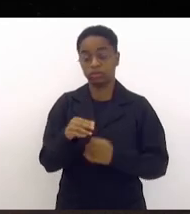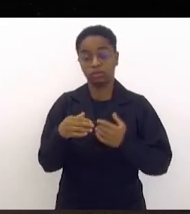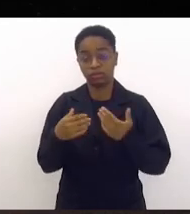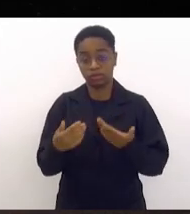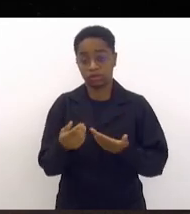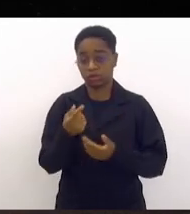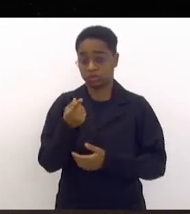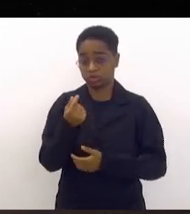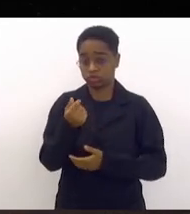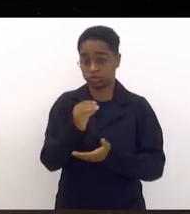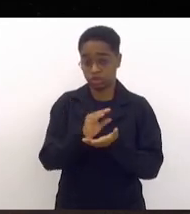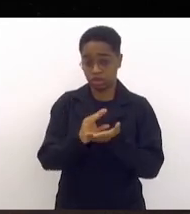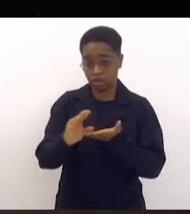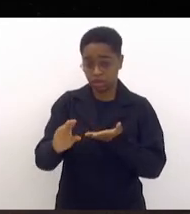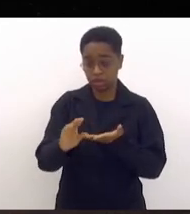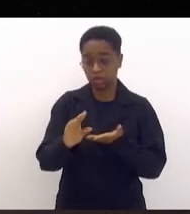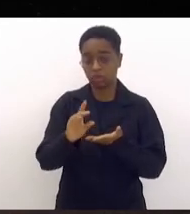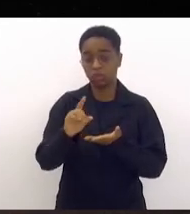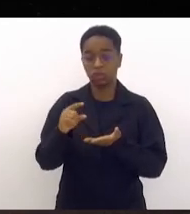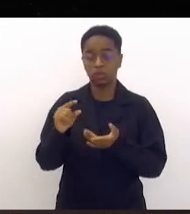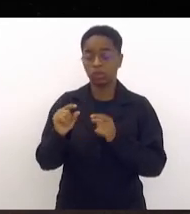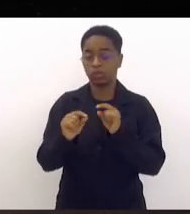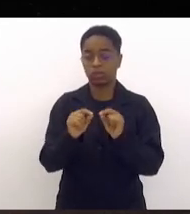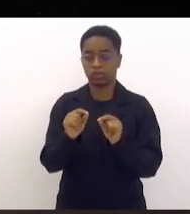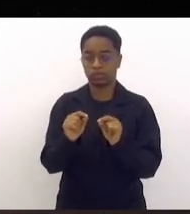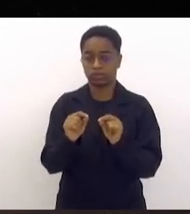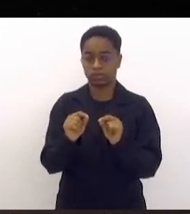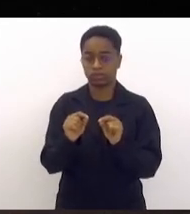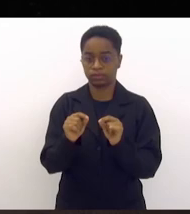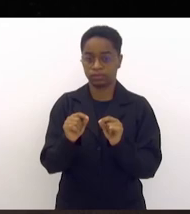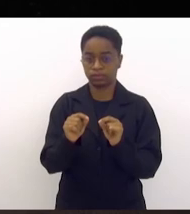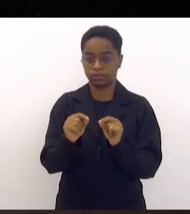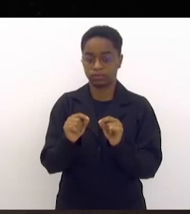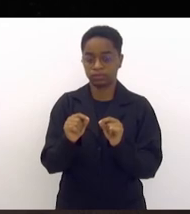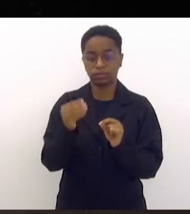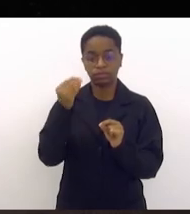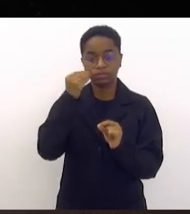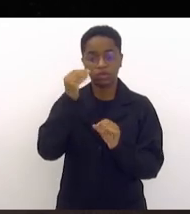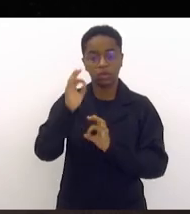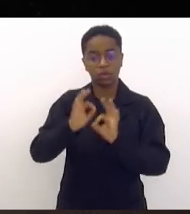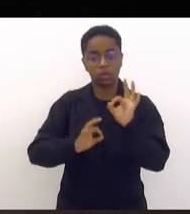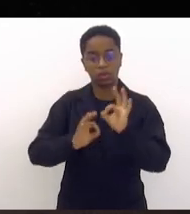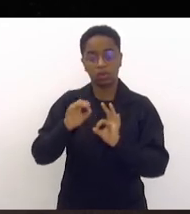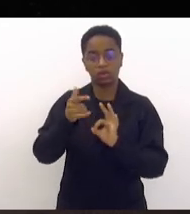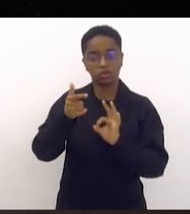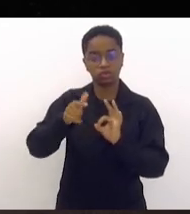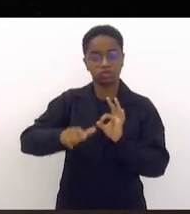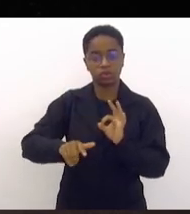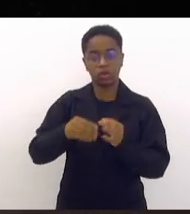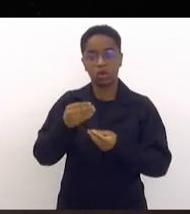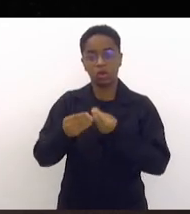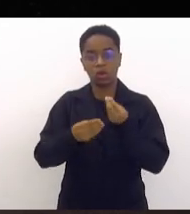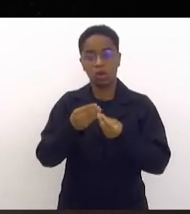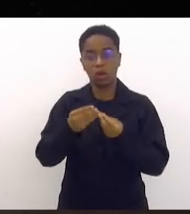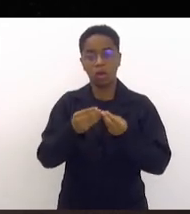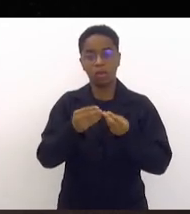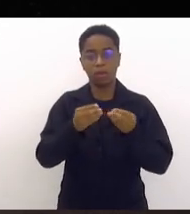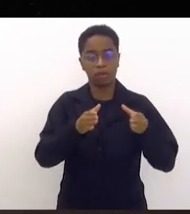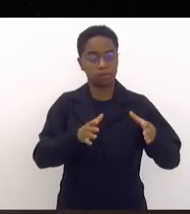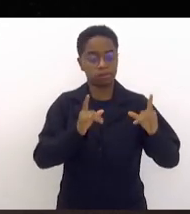recursos serão destinados para requalificação dos estaleiros